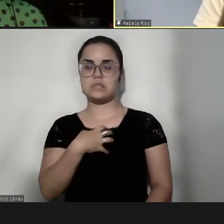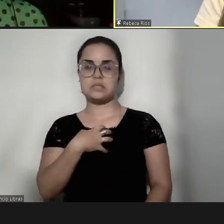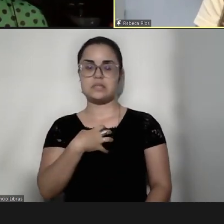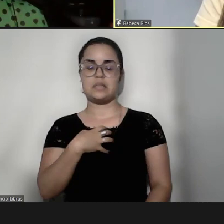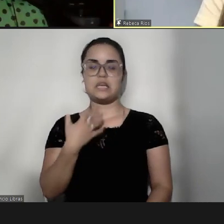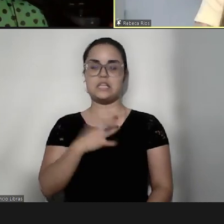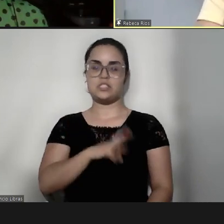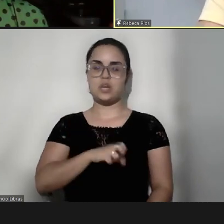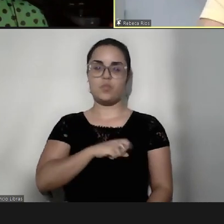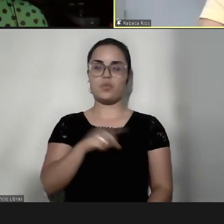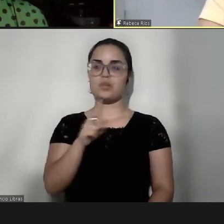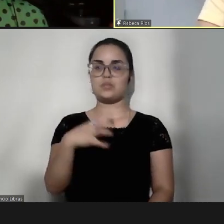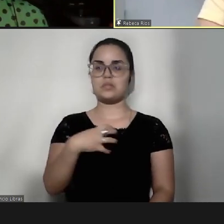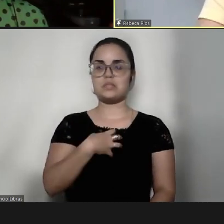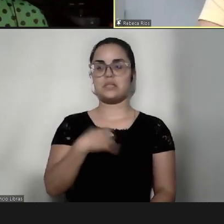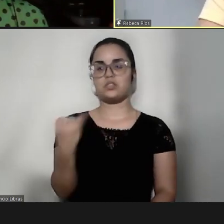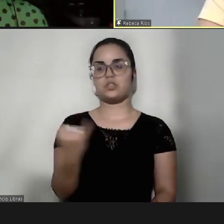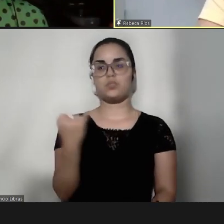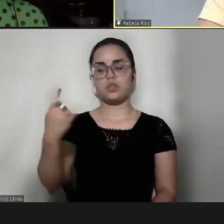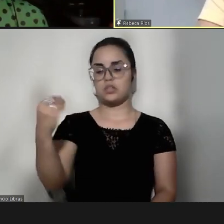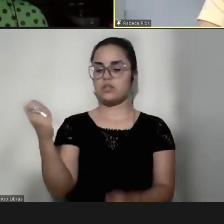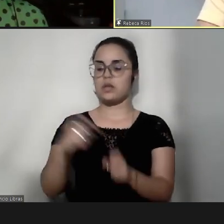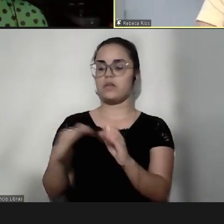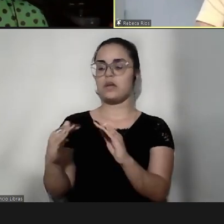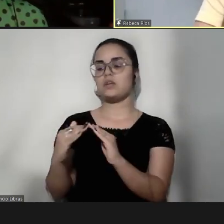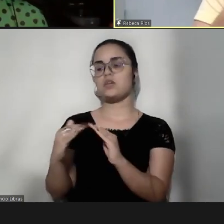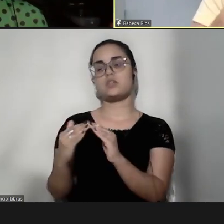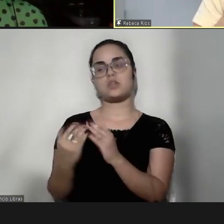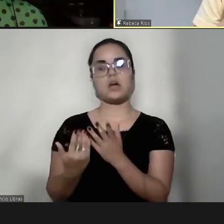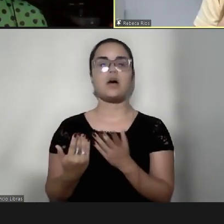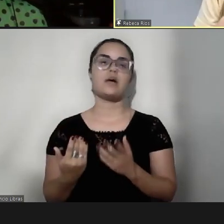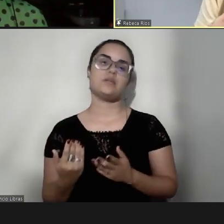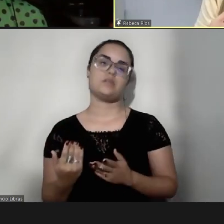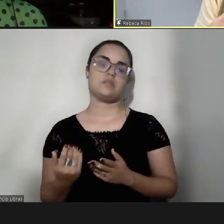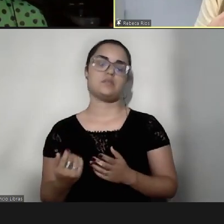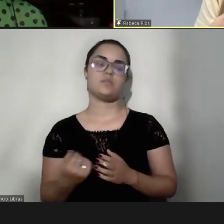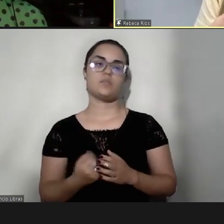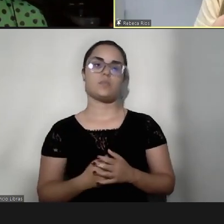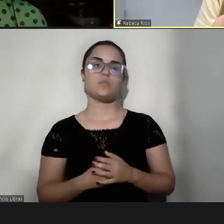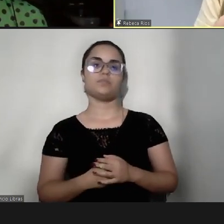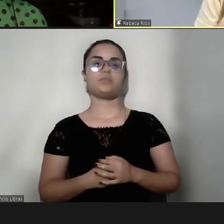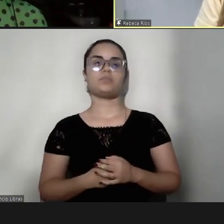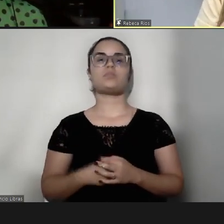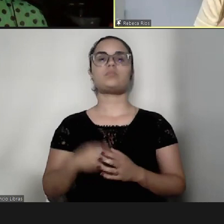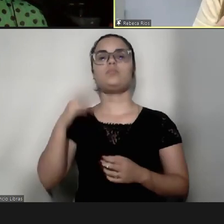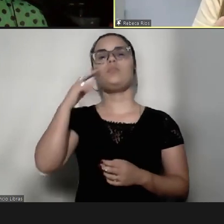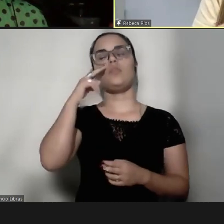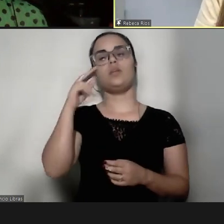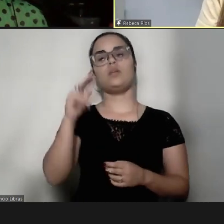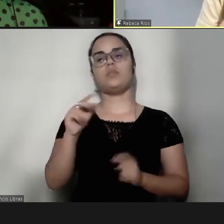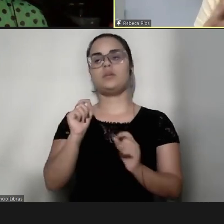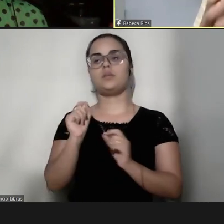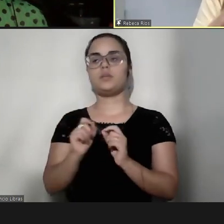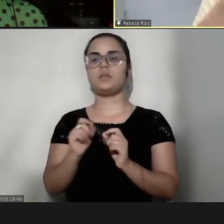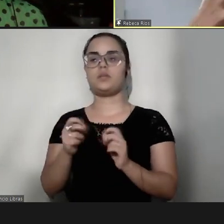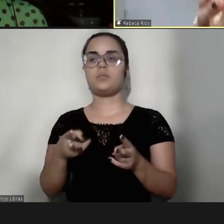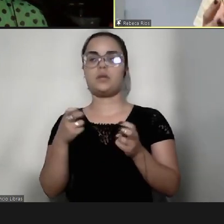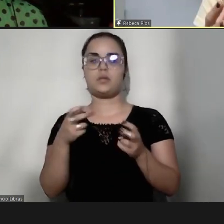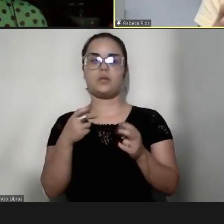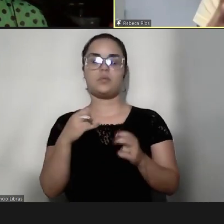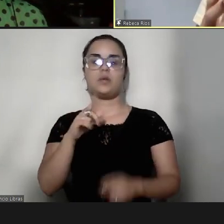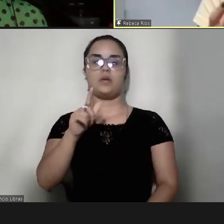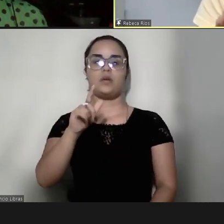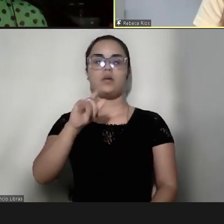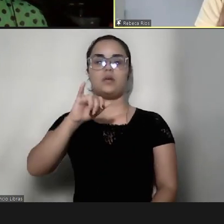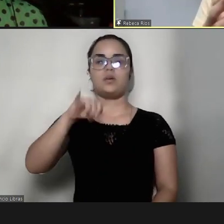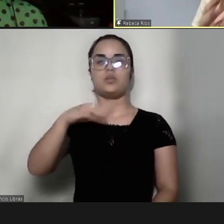importante, isso vem lá da sua casa, lá dos seus pais, né, então, eu vejo muito isso, que às vezes, assim, eu até percebo que o João, às vezes, nem nota